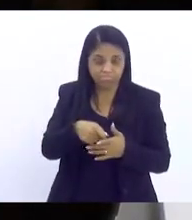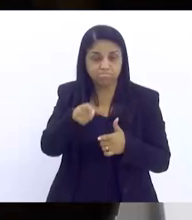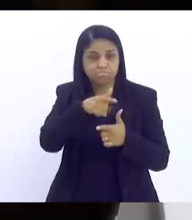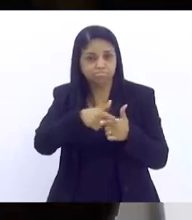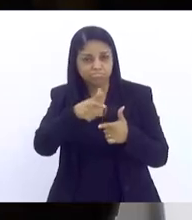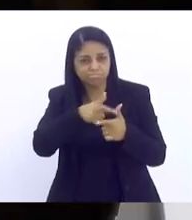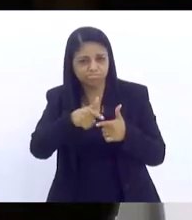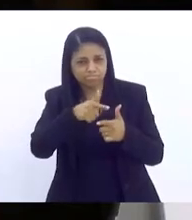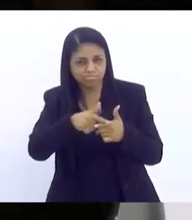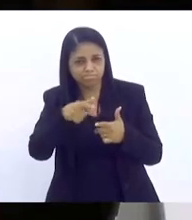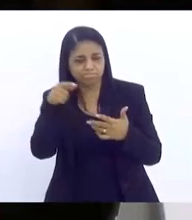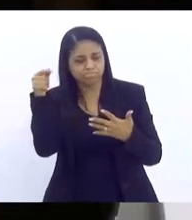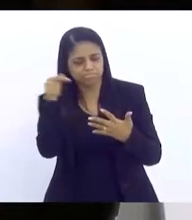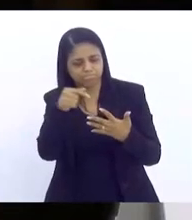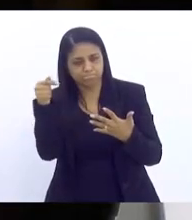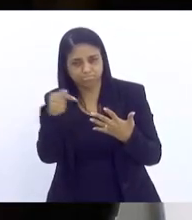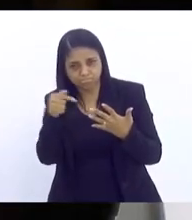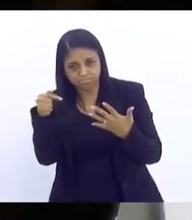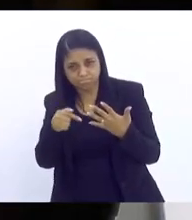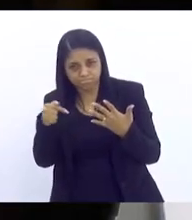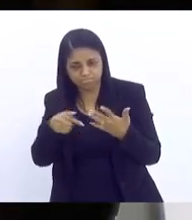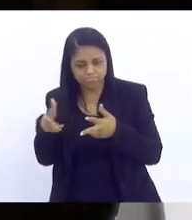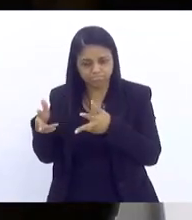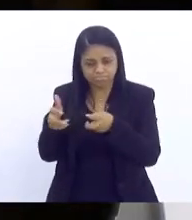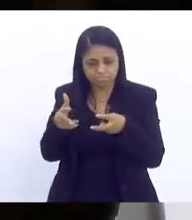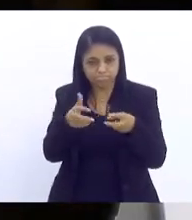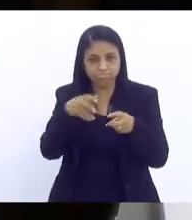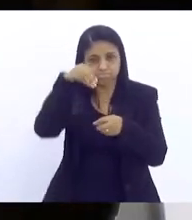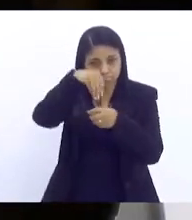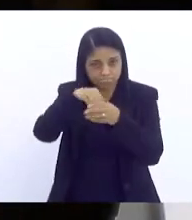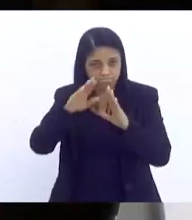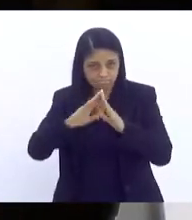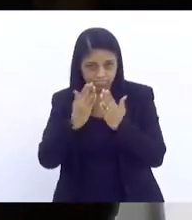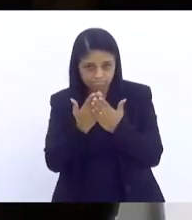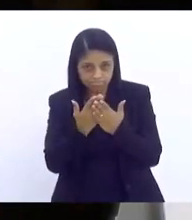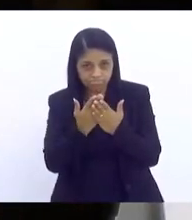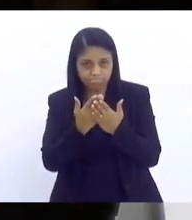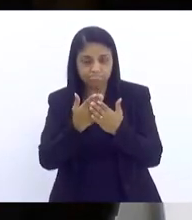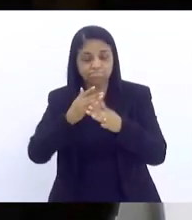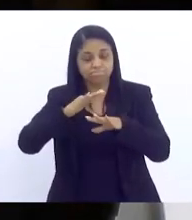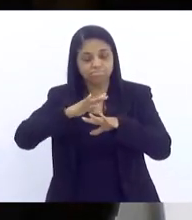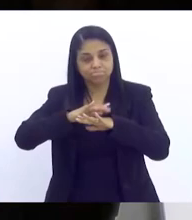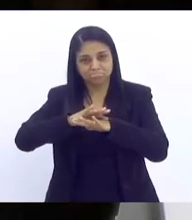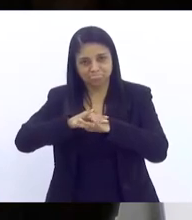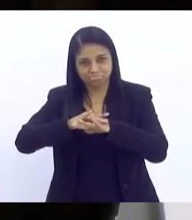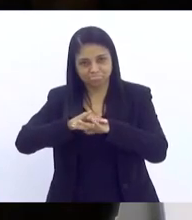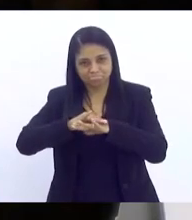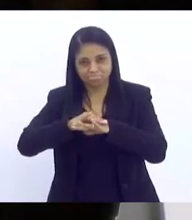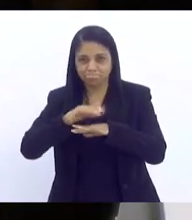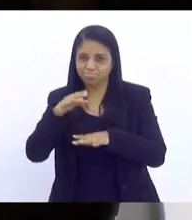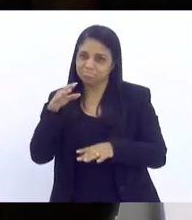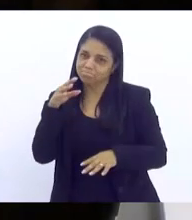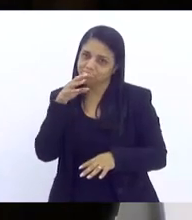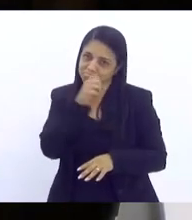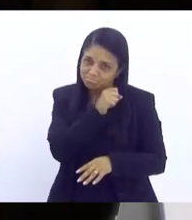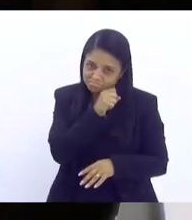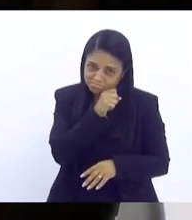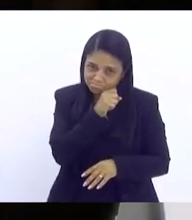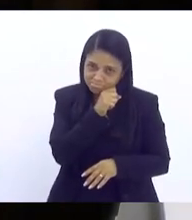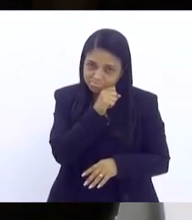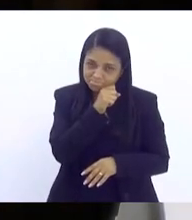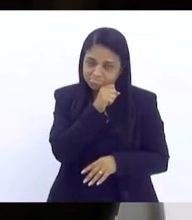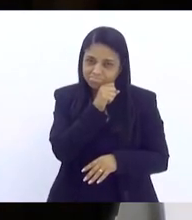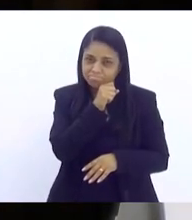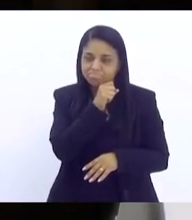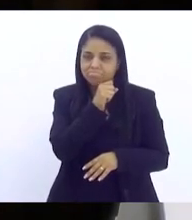situações que a gente verifica na escola, a patologia é o mais rápido e o mais